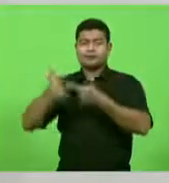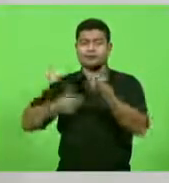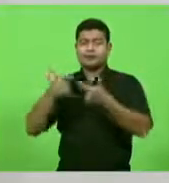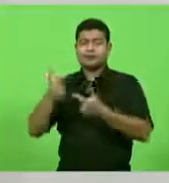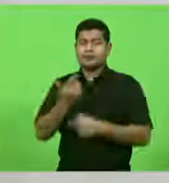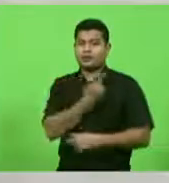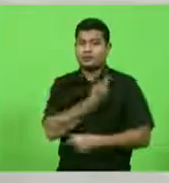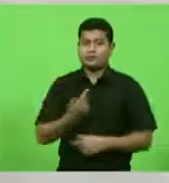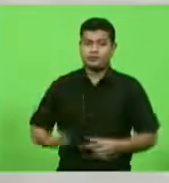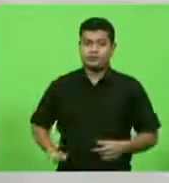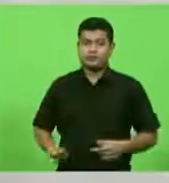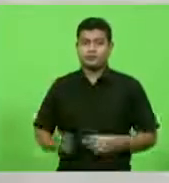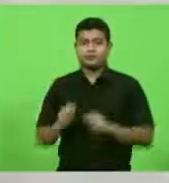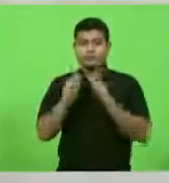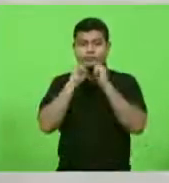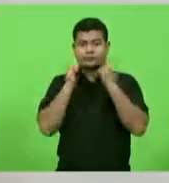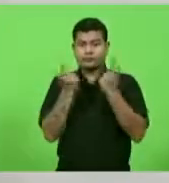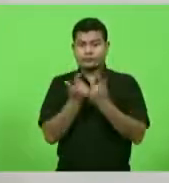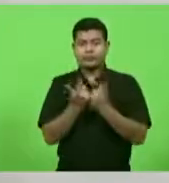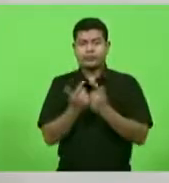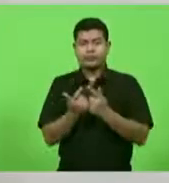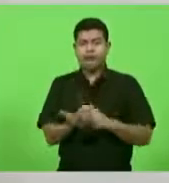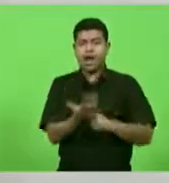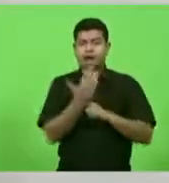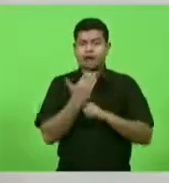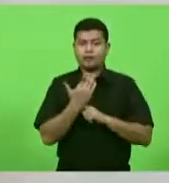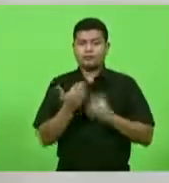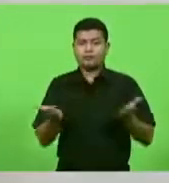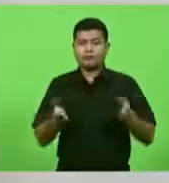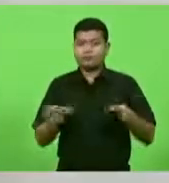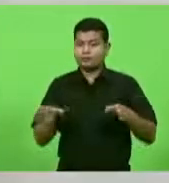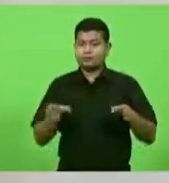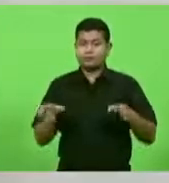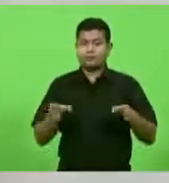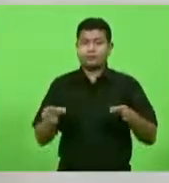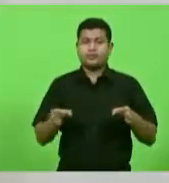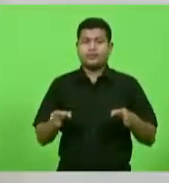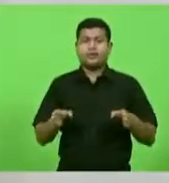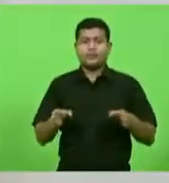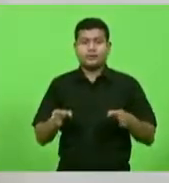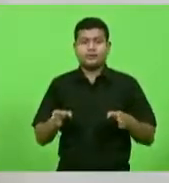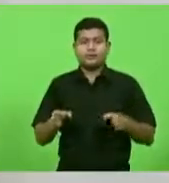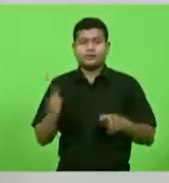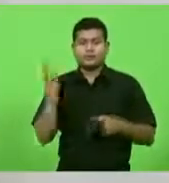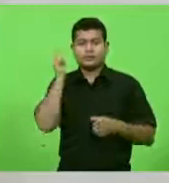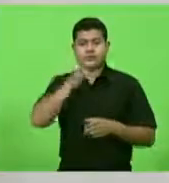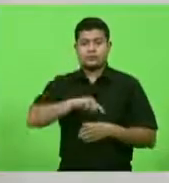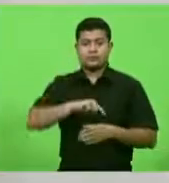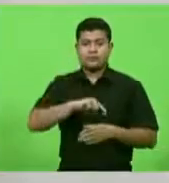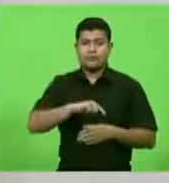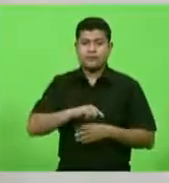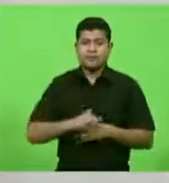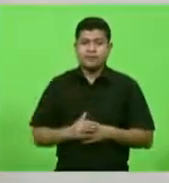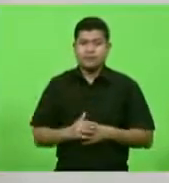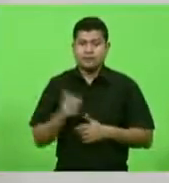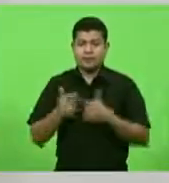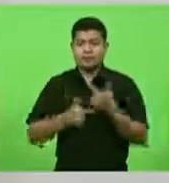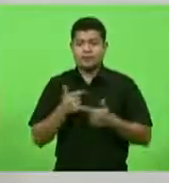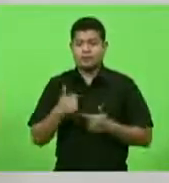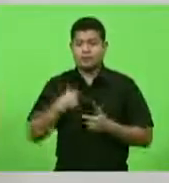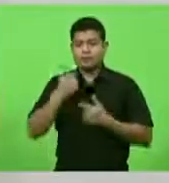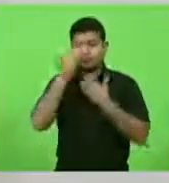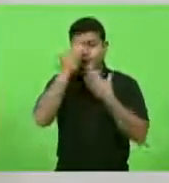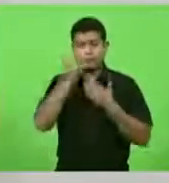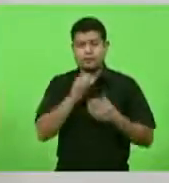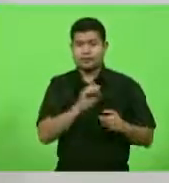Assembleia Legislativa que nos ajudaram neste período a cumprir a nossa missão. Muito obrigado e uma boa tarde a todos.